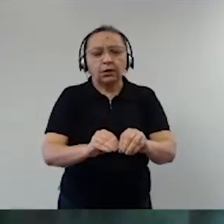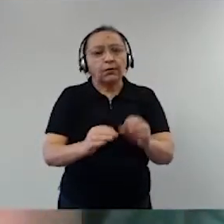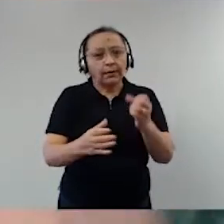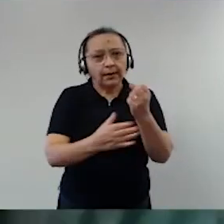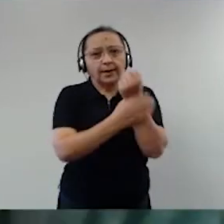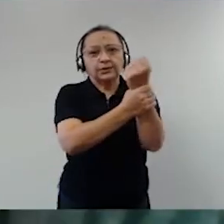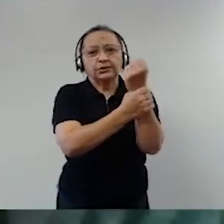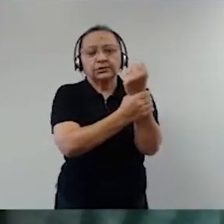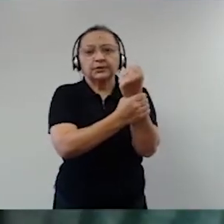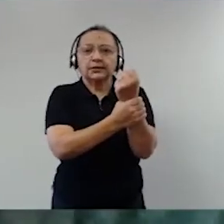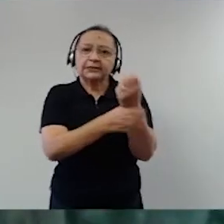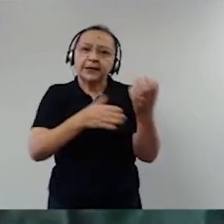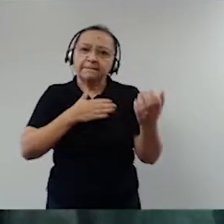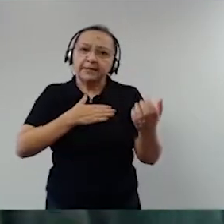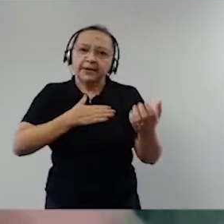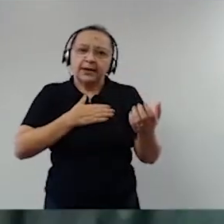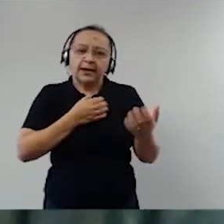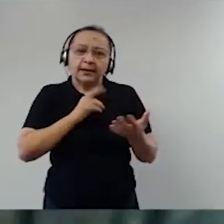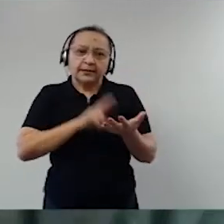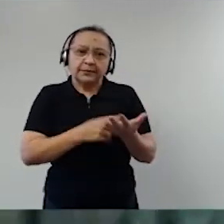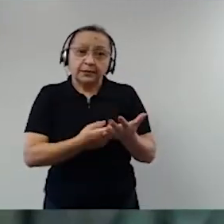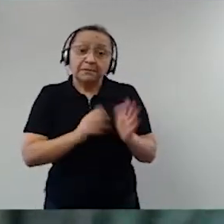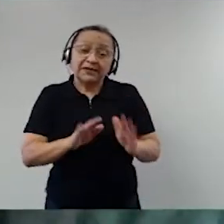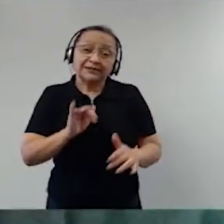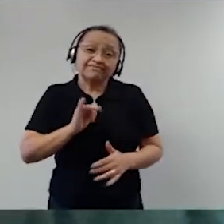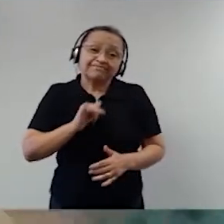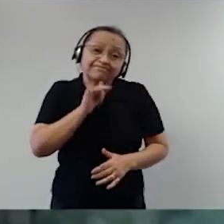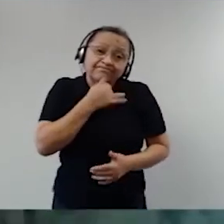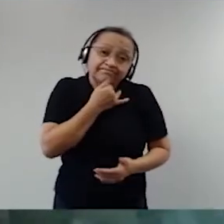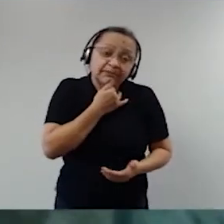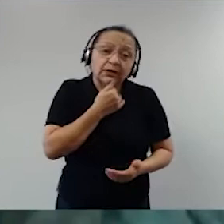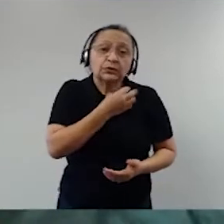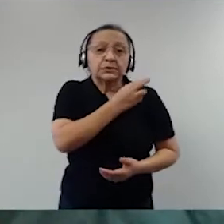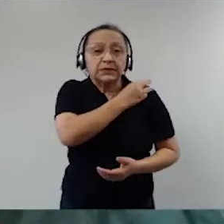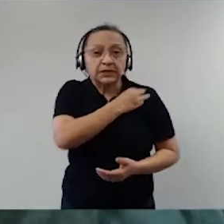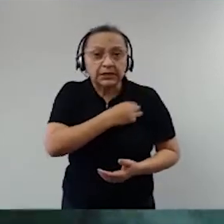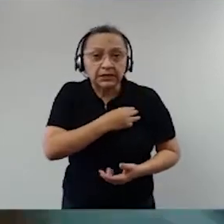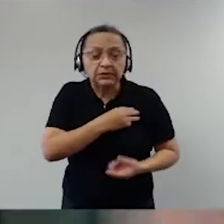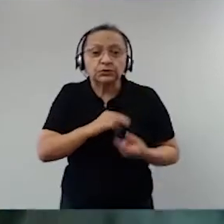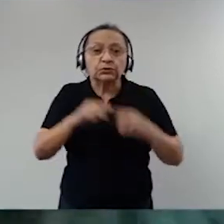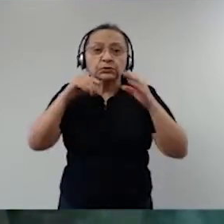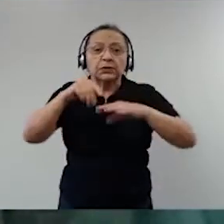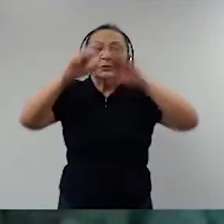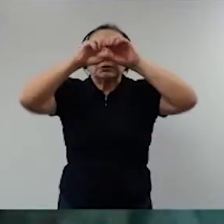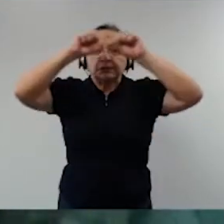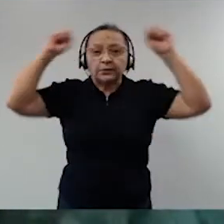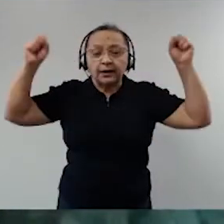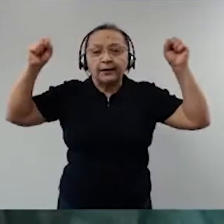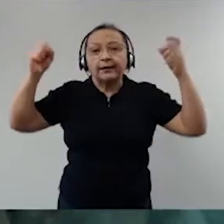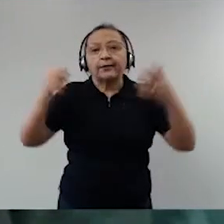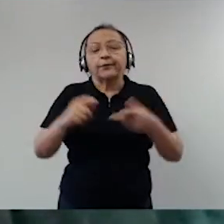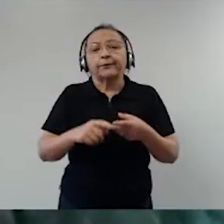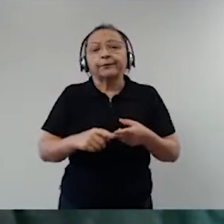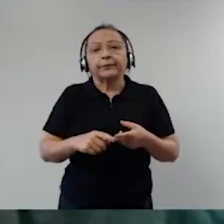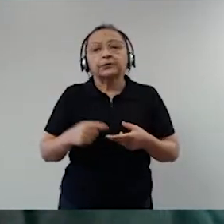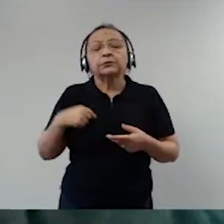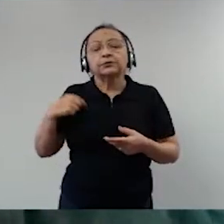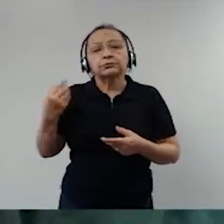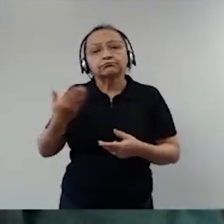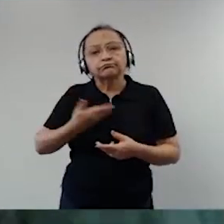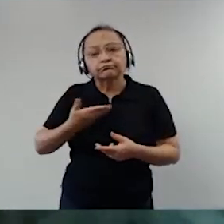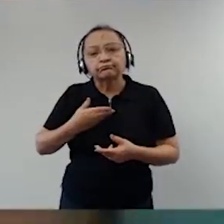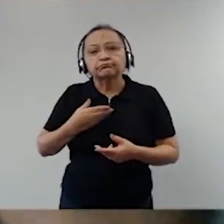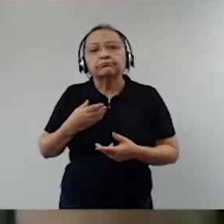interpretação. Felizmente, os ministros do Supremo, meus amigos Luiz Fux, meu confrade na Academia Brasileira de Direitas